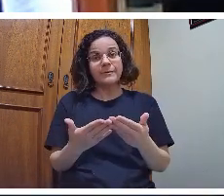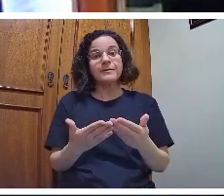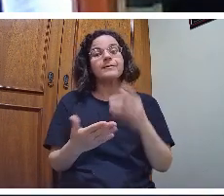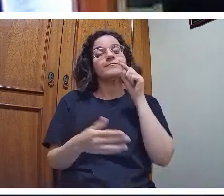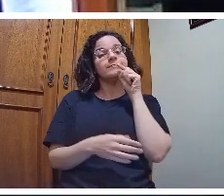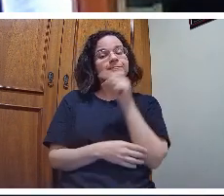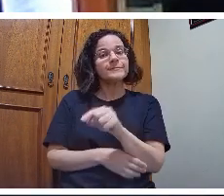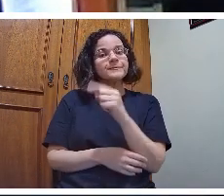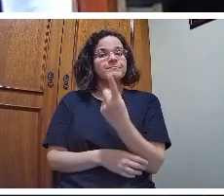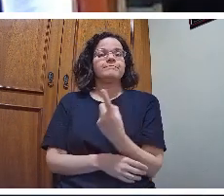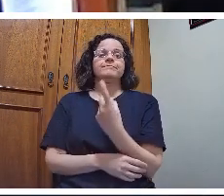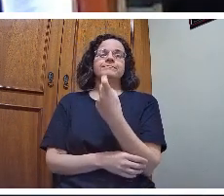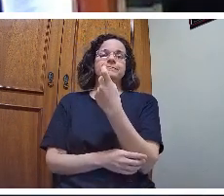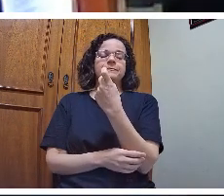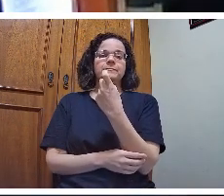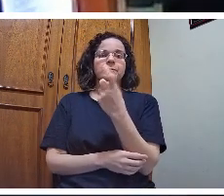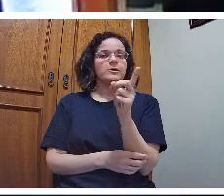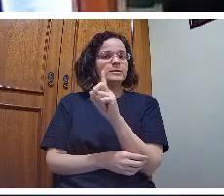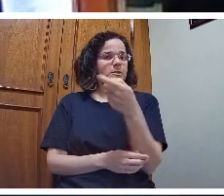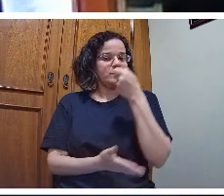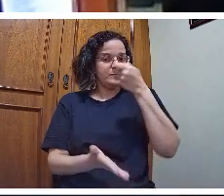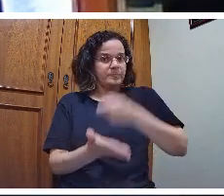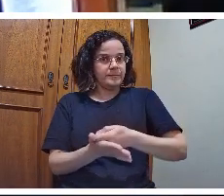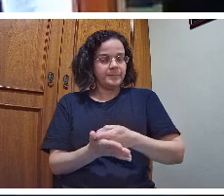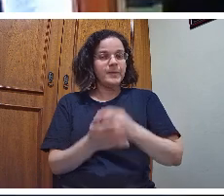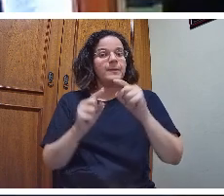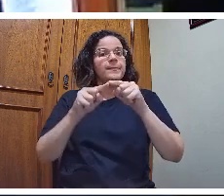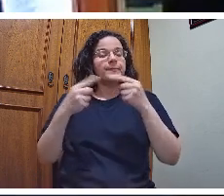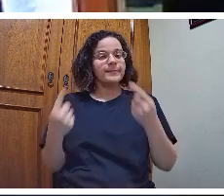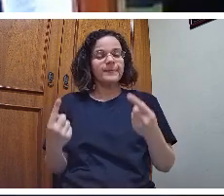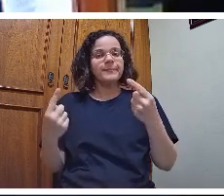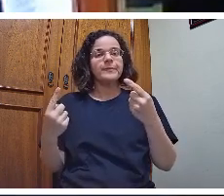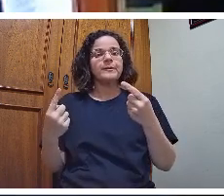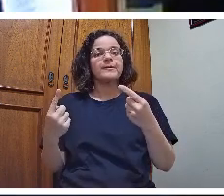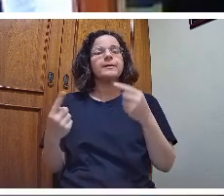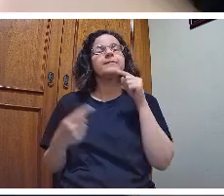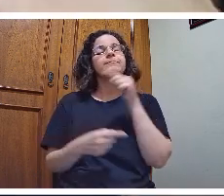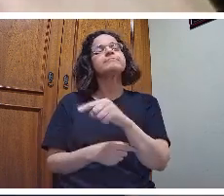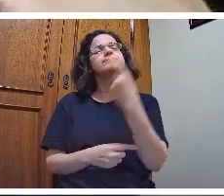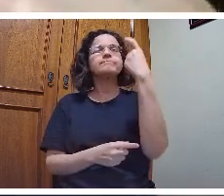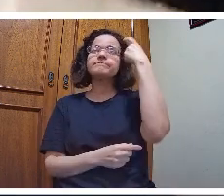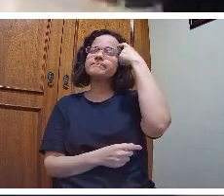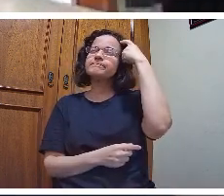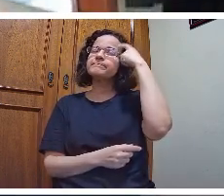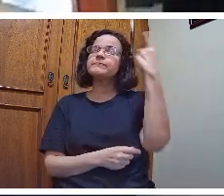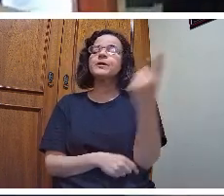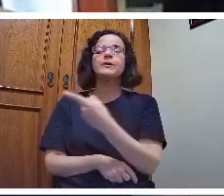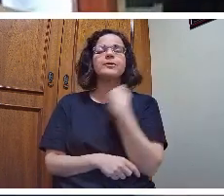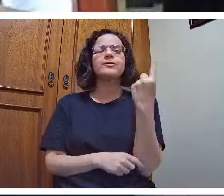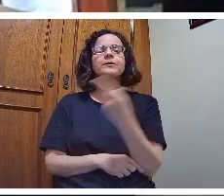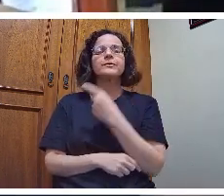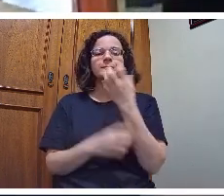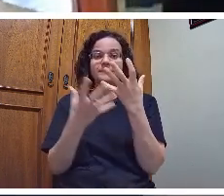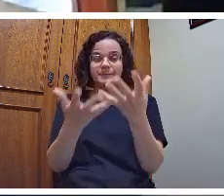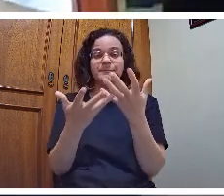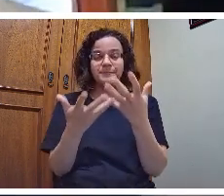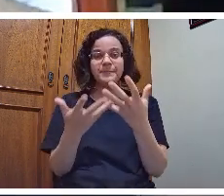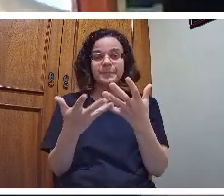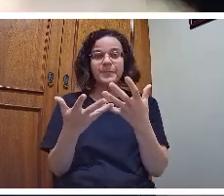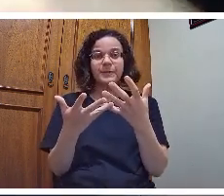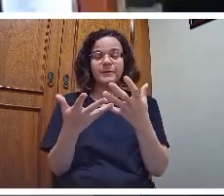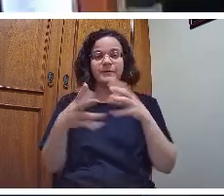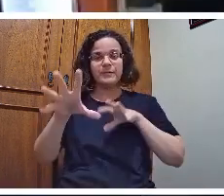uma delas. Não obrigatória, mas, ao mesmo tempo, ela nos faz pensar que, se nós quisermos